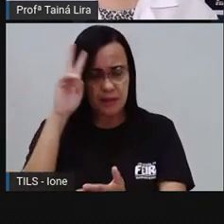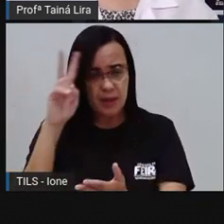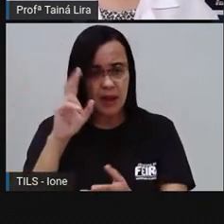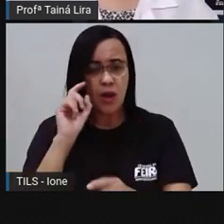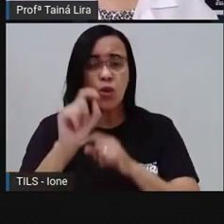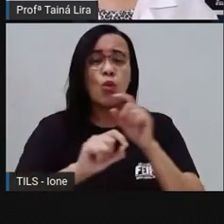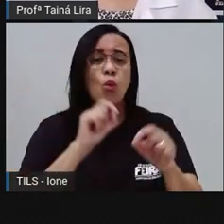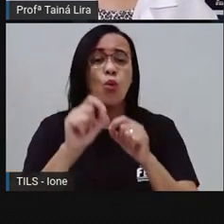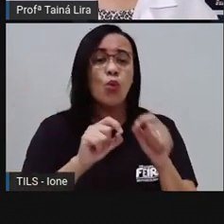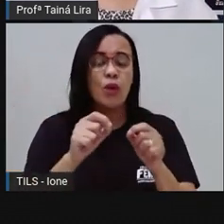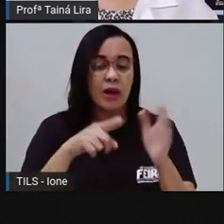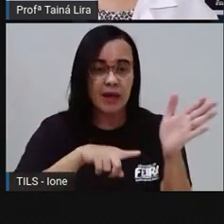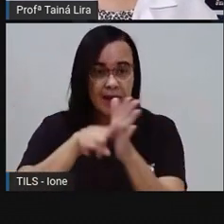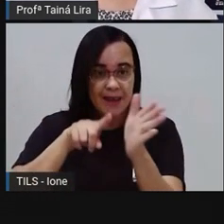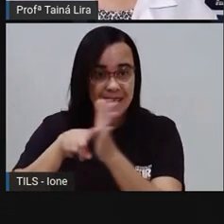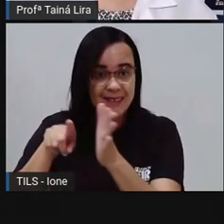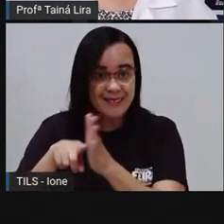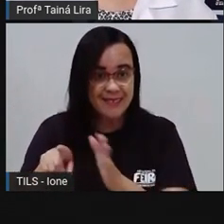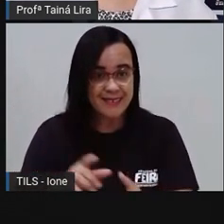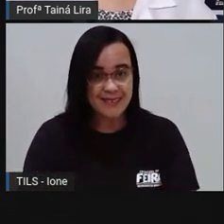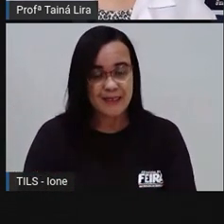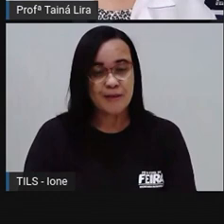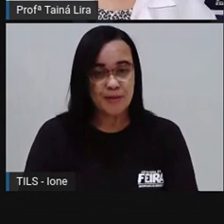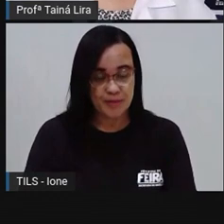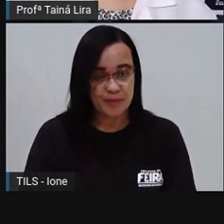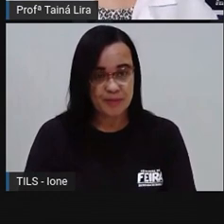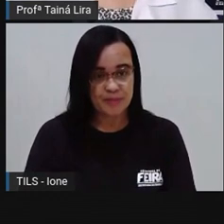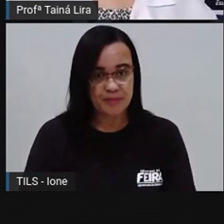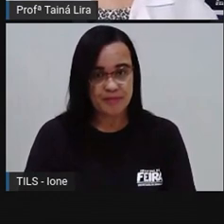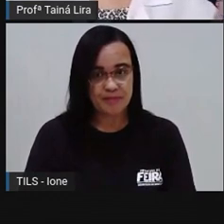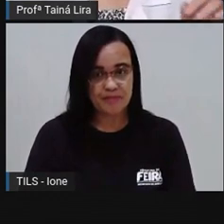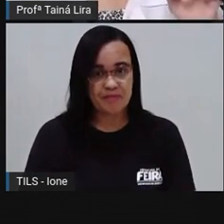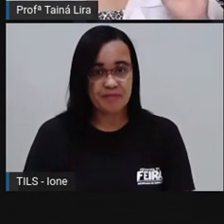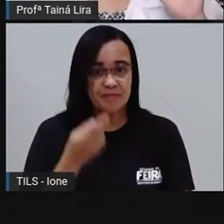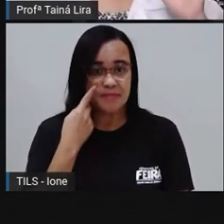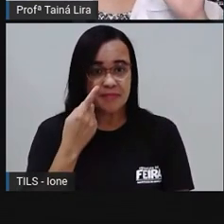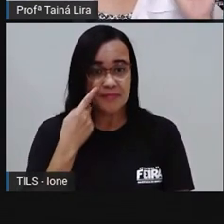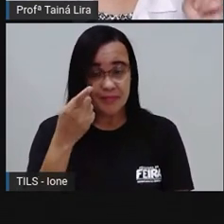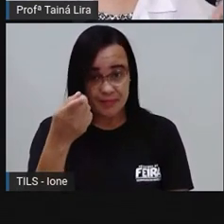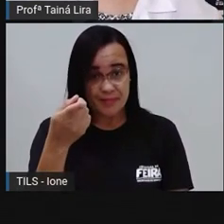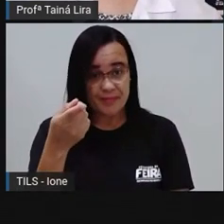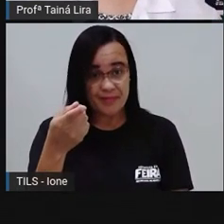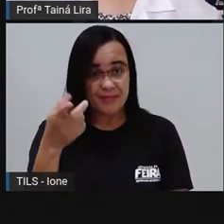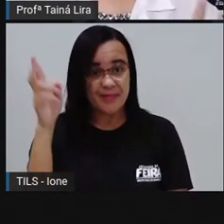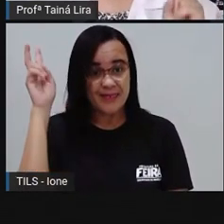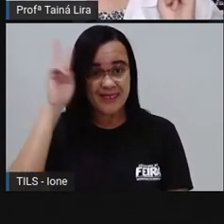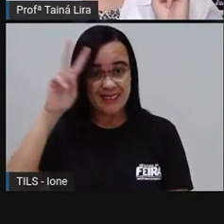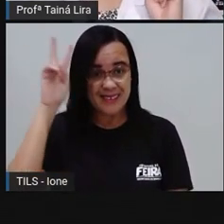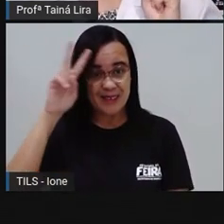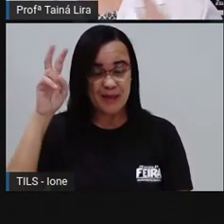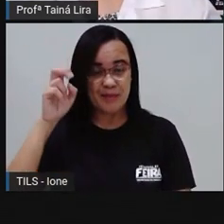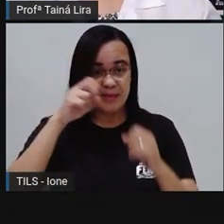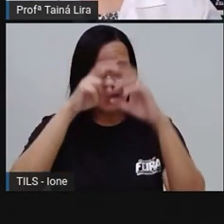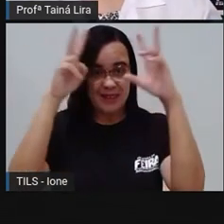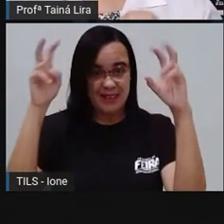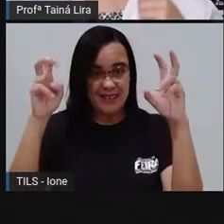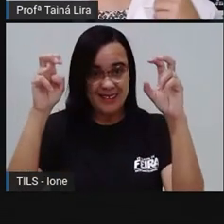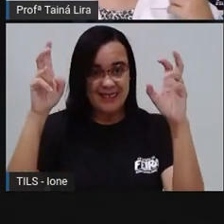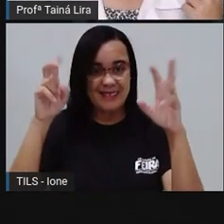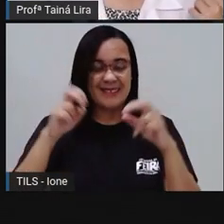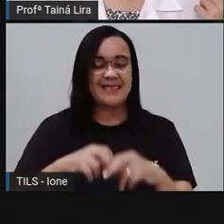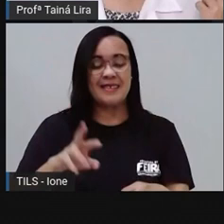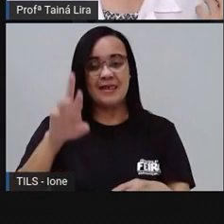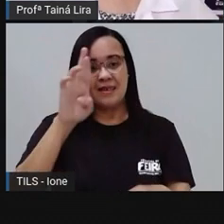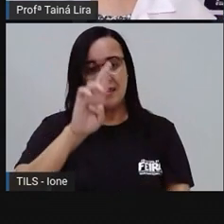o que mesmo? Hum, então olha lá Falamos sobre a receita de família E